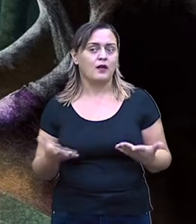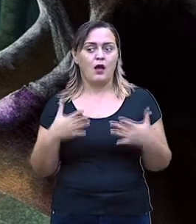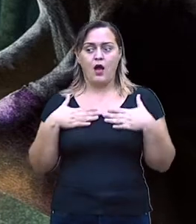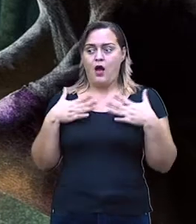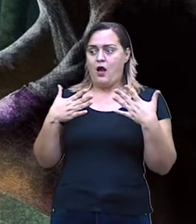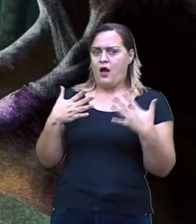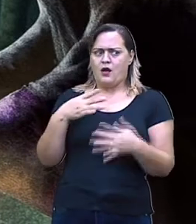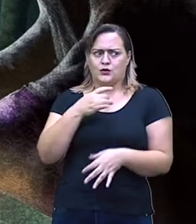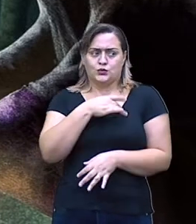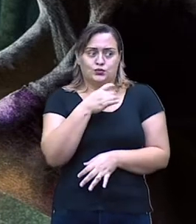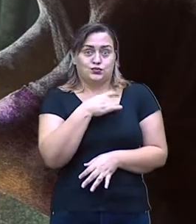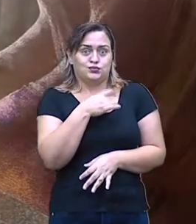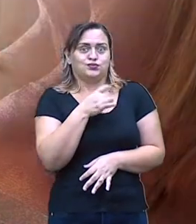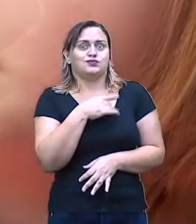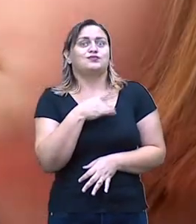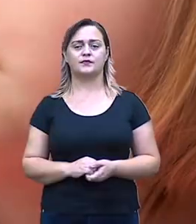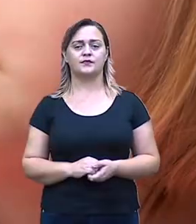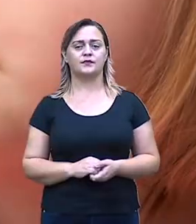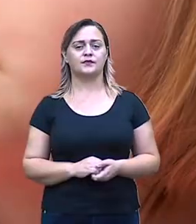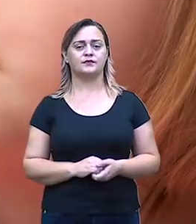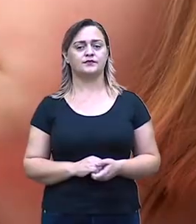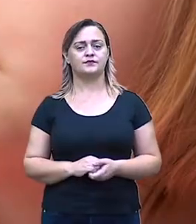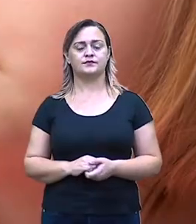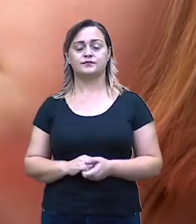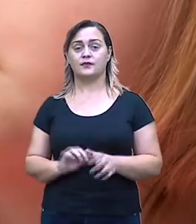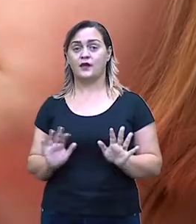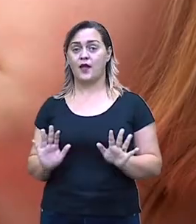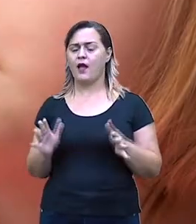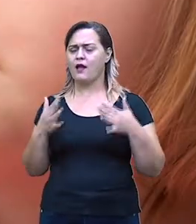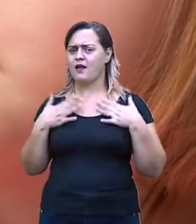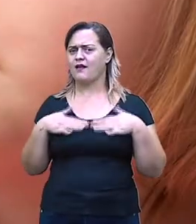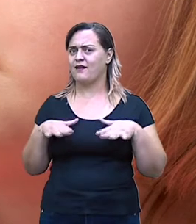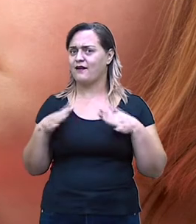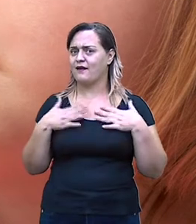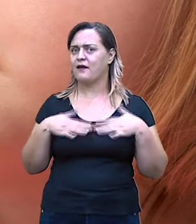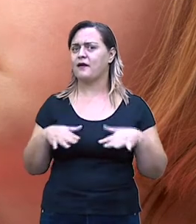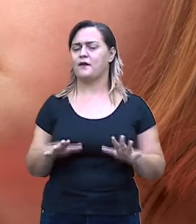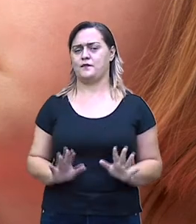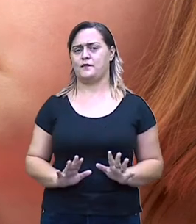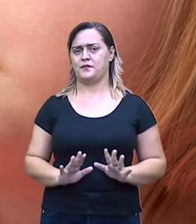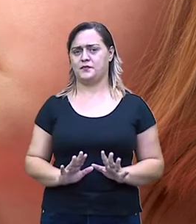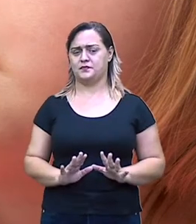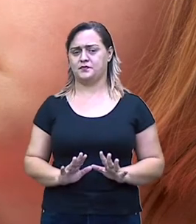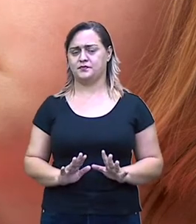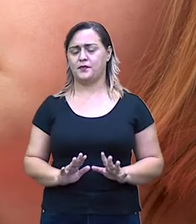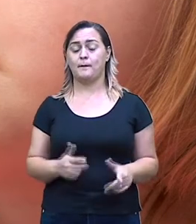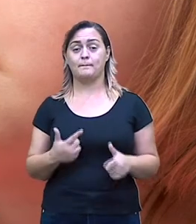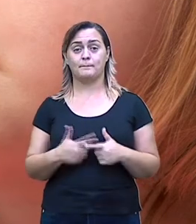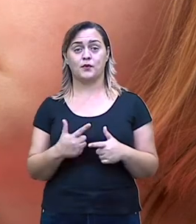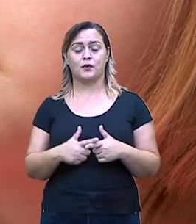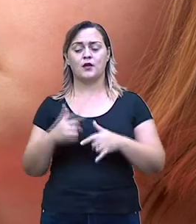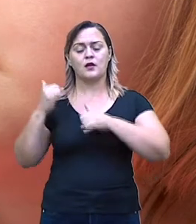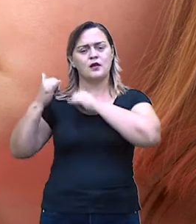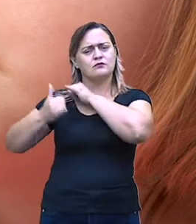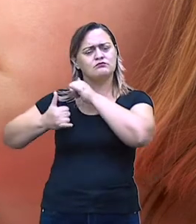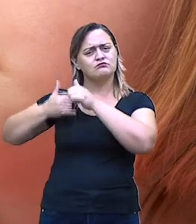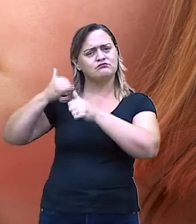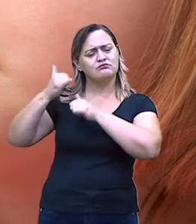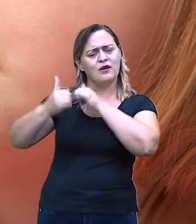medo nas pessoas. Mas calma, estudante! Porque as lendas urbanas ou